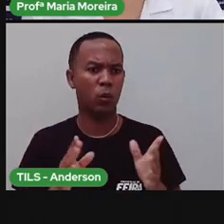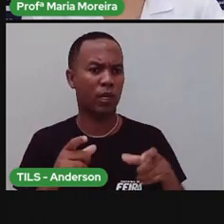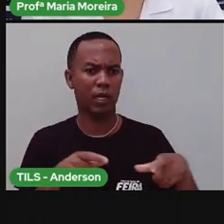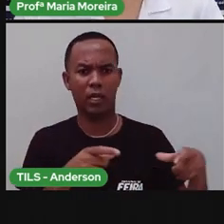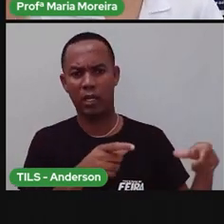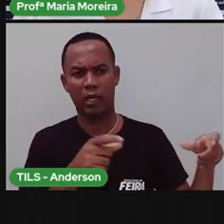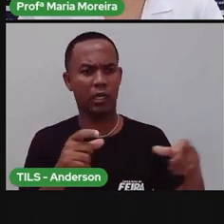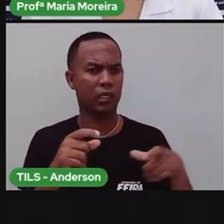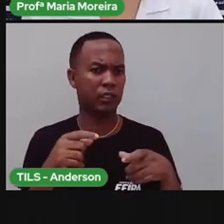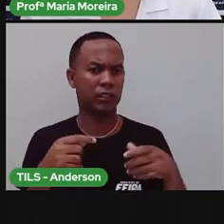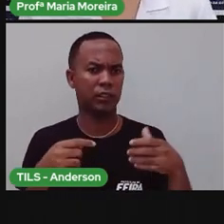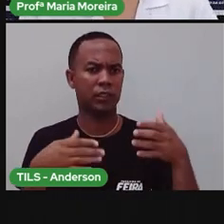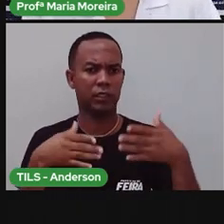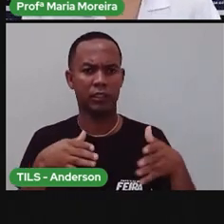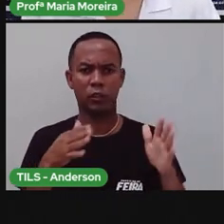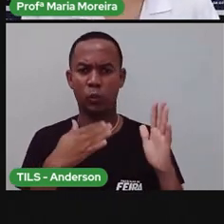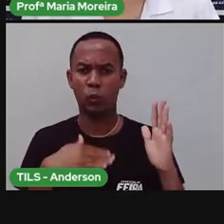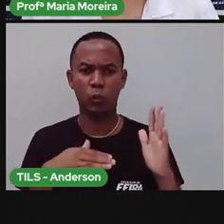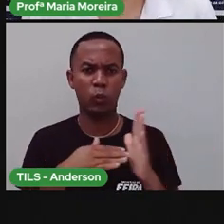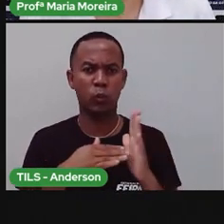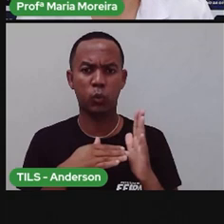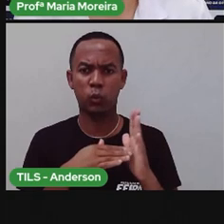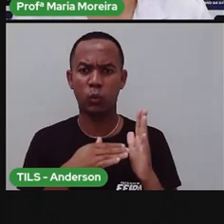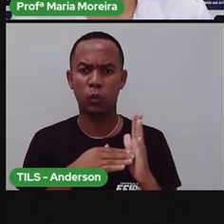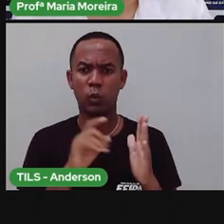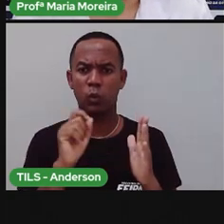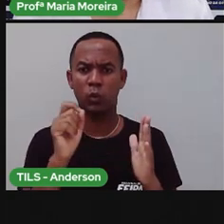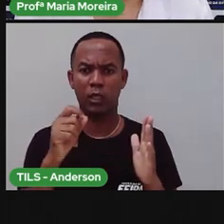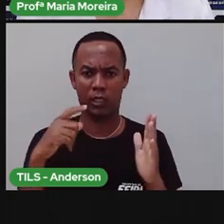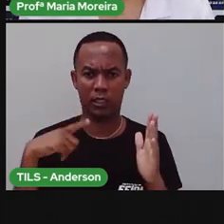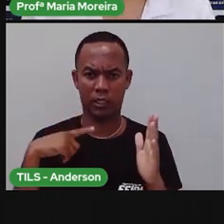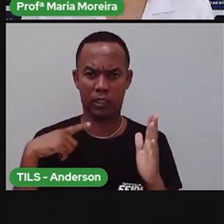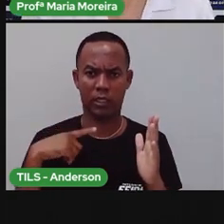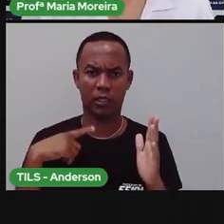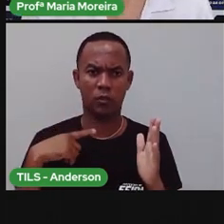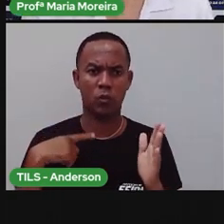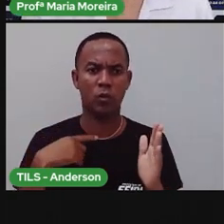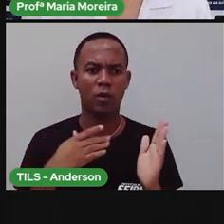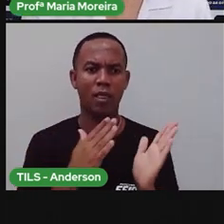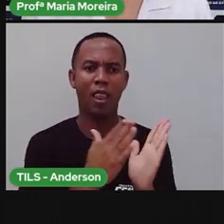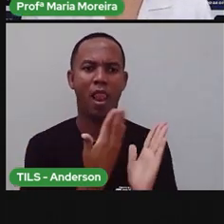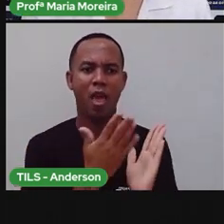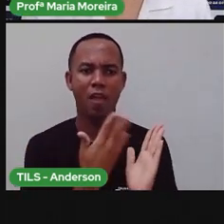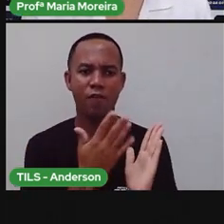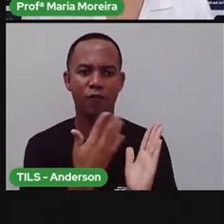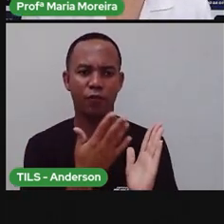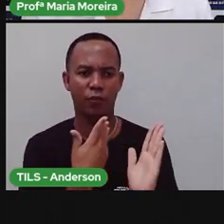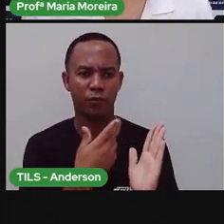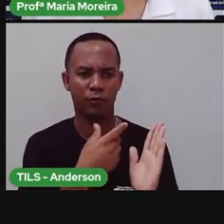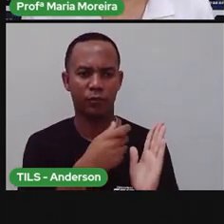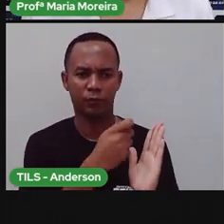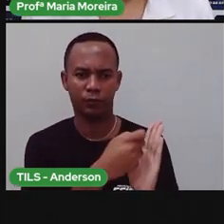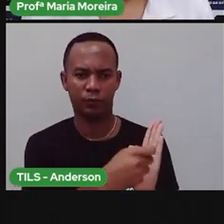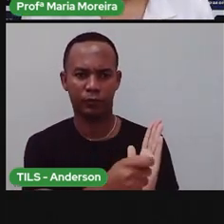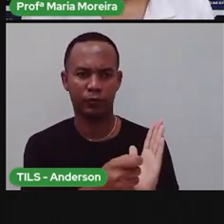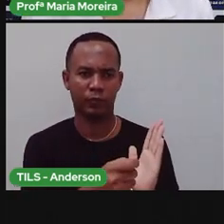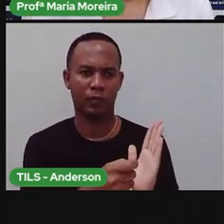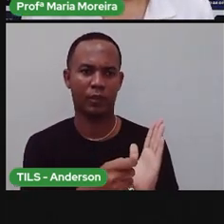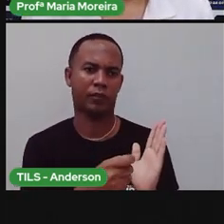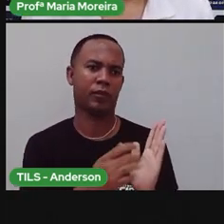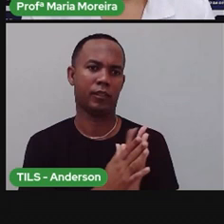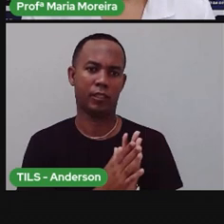E tudo isso aí fica também registrado em um livro, que agora já é digital, em cartório.